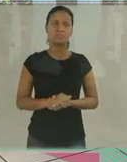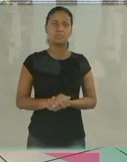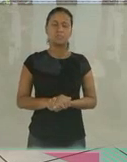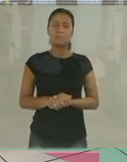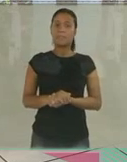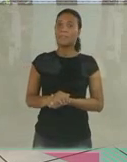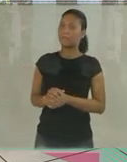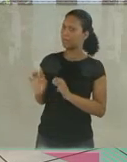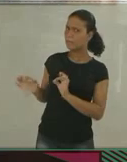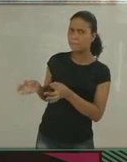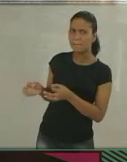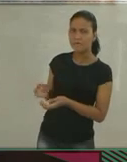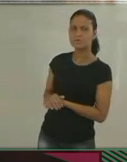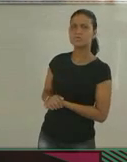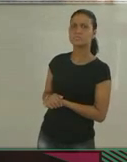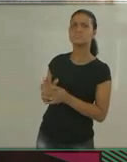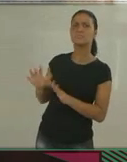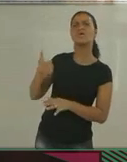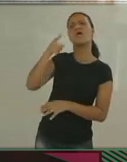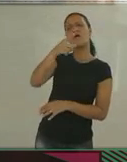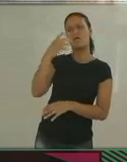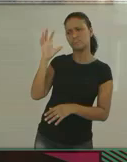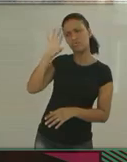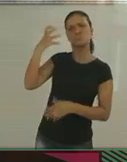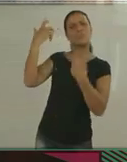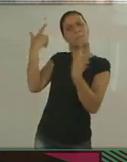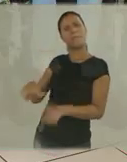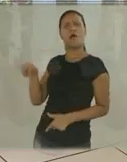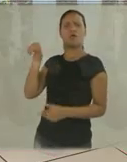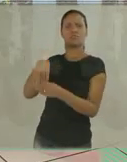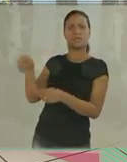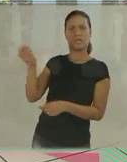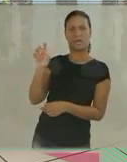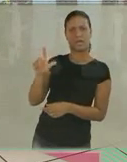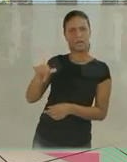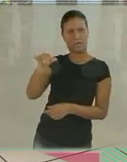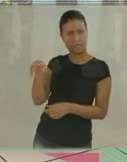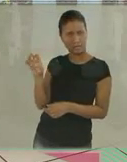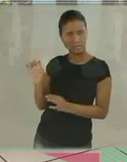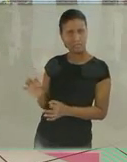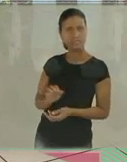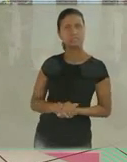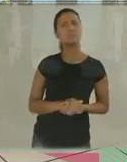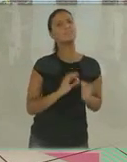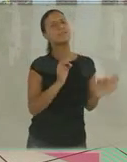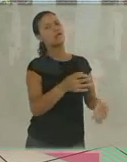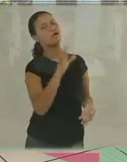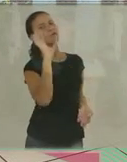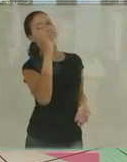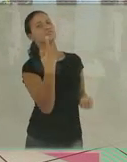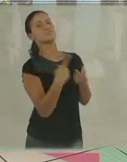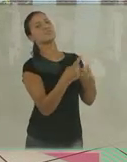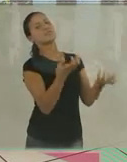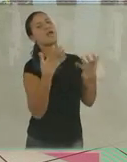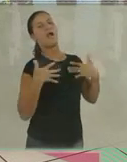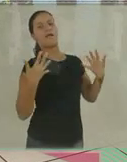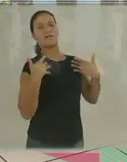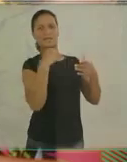seria de nascer dessa forma. E aí, resolveram ter você também, Elaine? Foi, resolveram me ter pela alegria da casa.